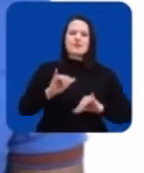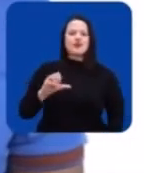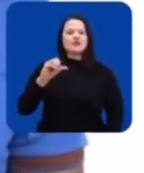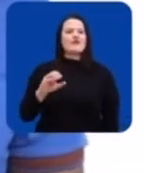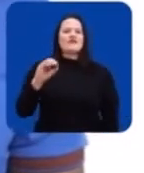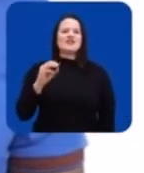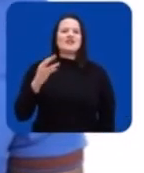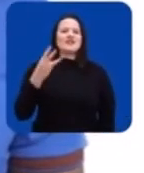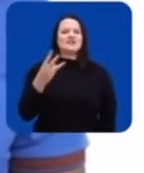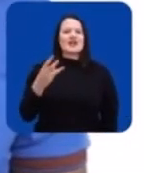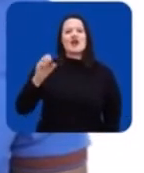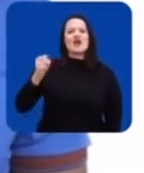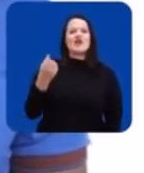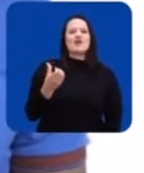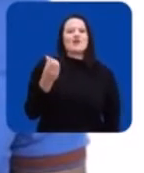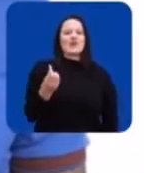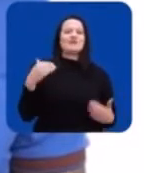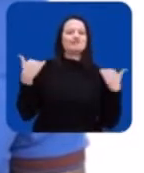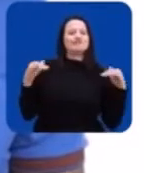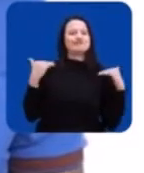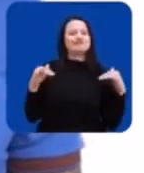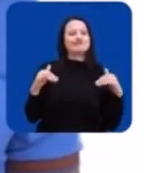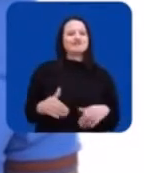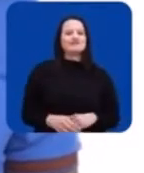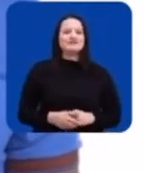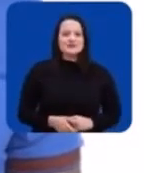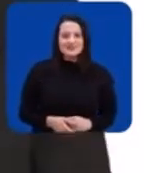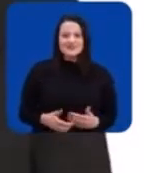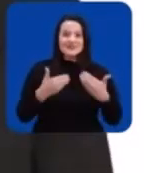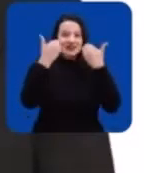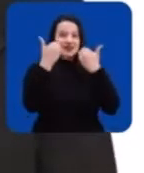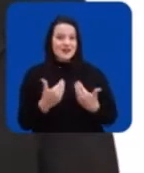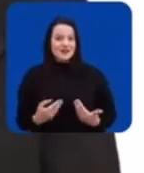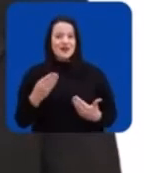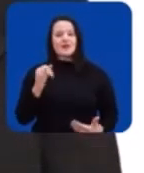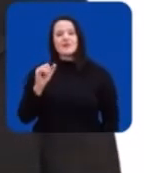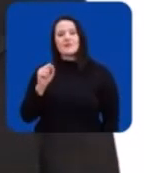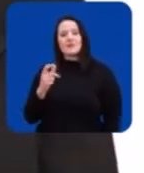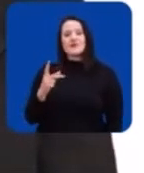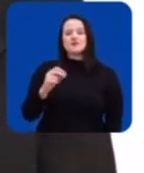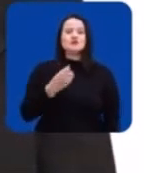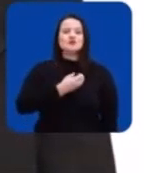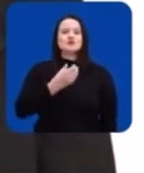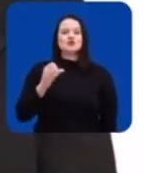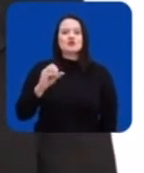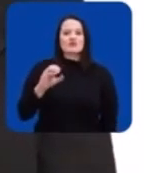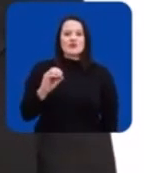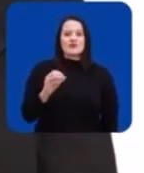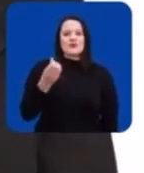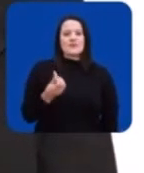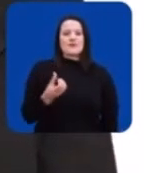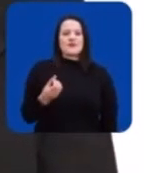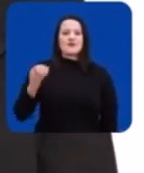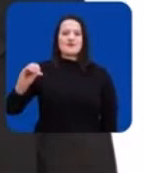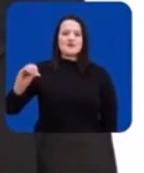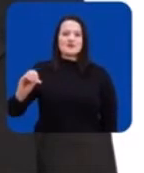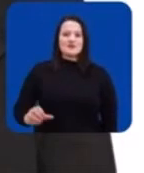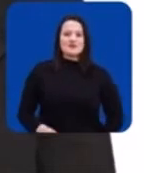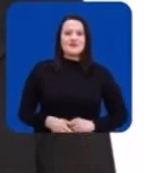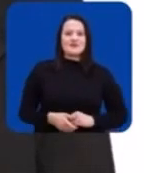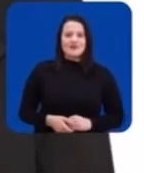transparência, esse é o meu lema. Carlos de Negrito, 90-386, na pureza. Meu nome é Bispo Mauro Balbino, número 90